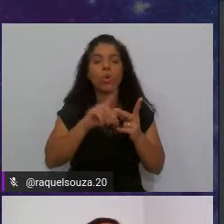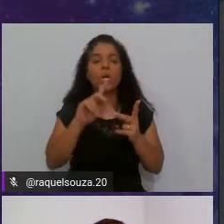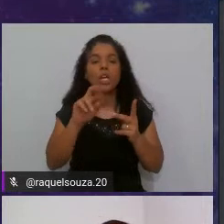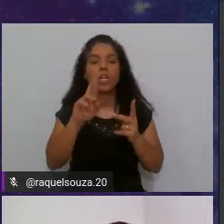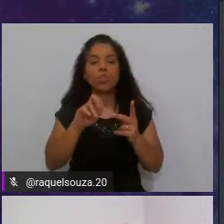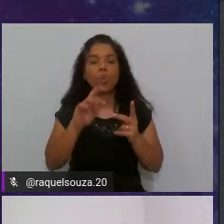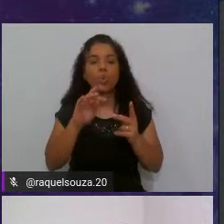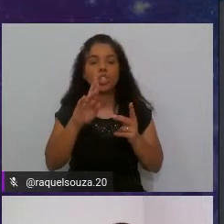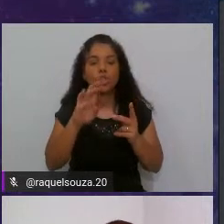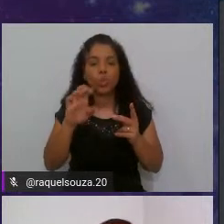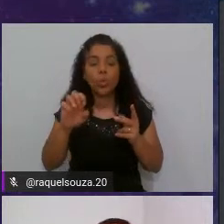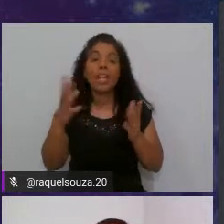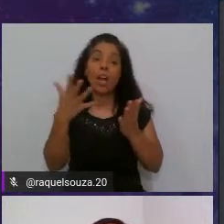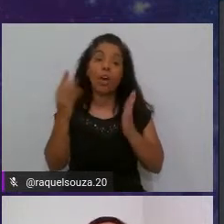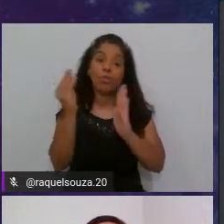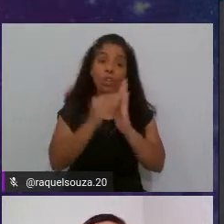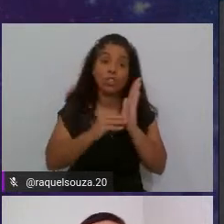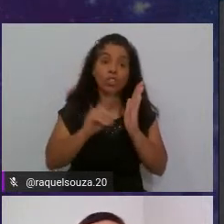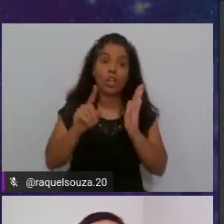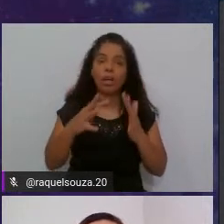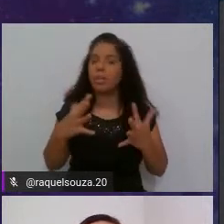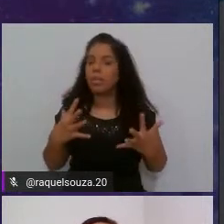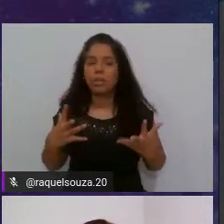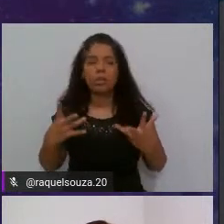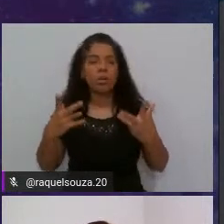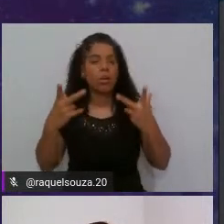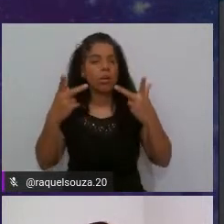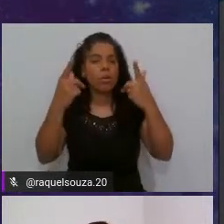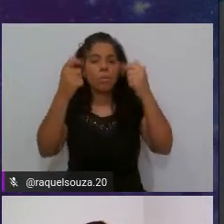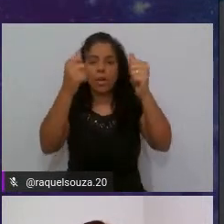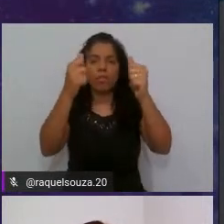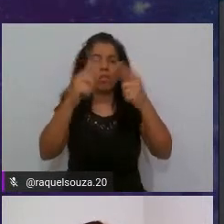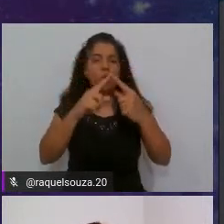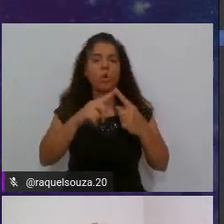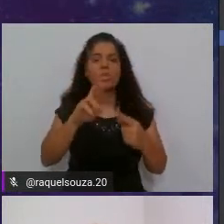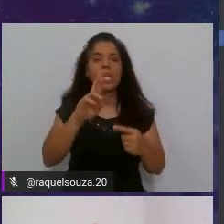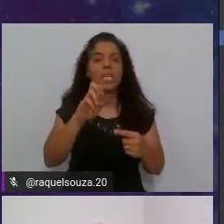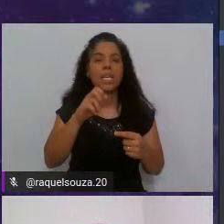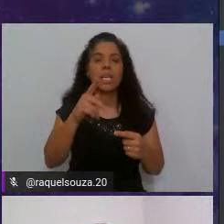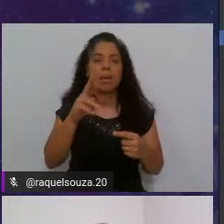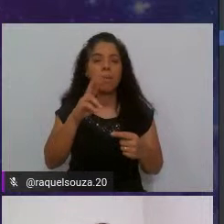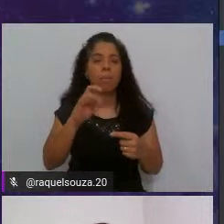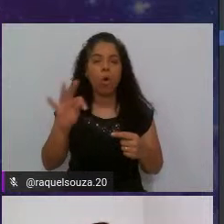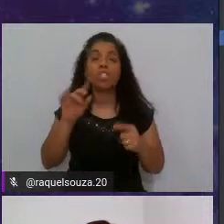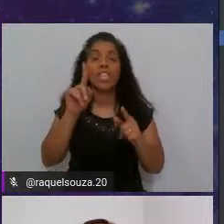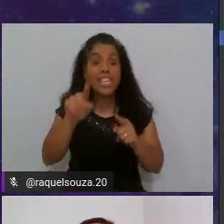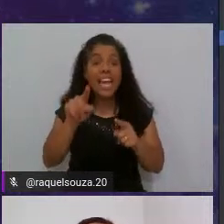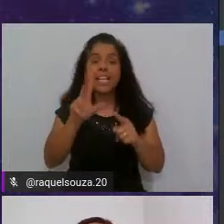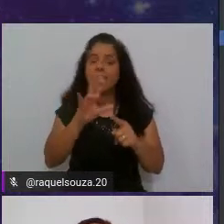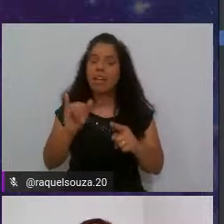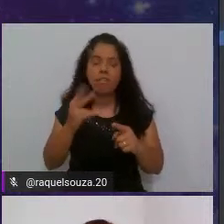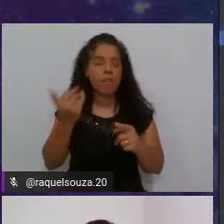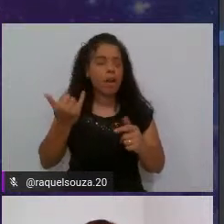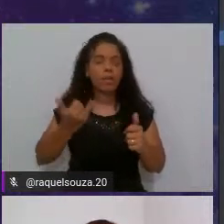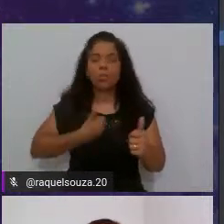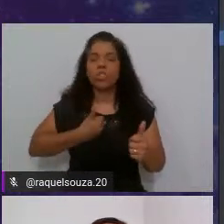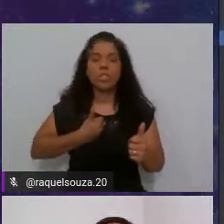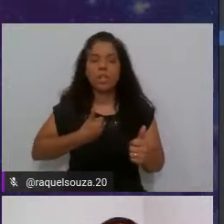eu vou adicionar o maravilhoso AggregateReport e é ele que vai nos dizer se